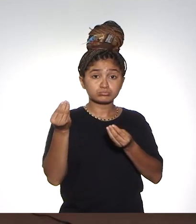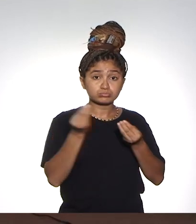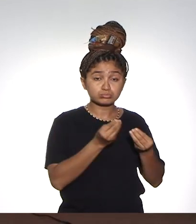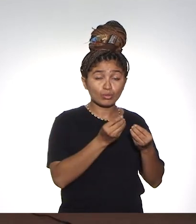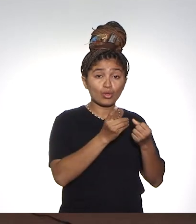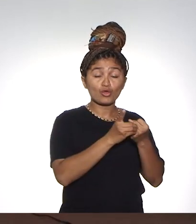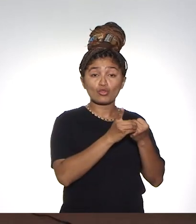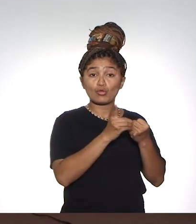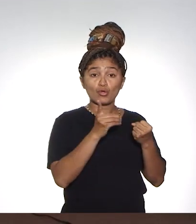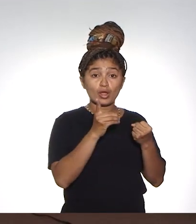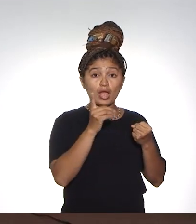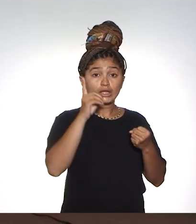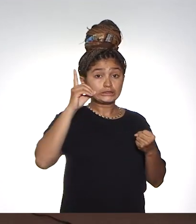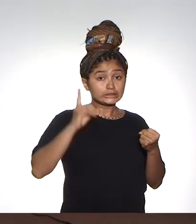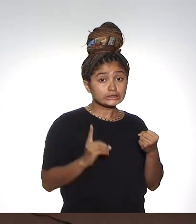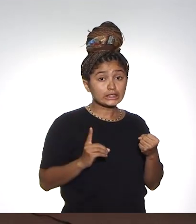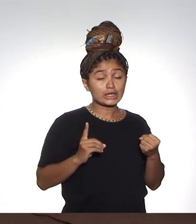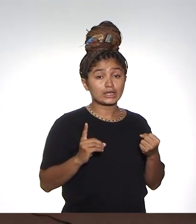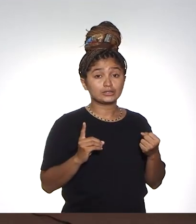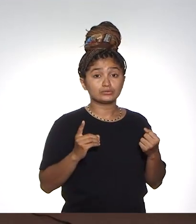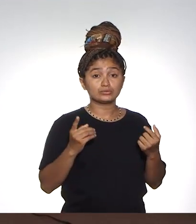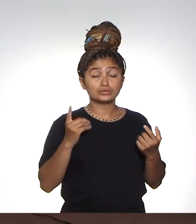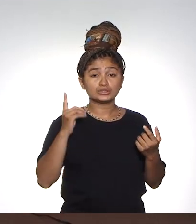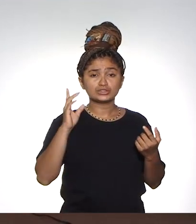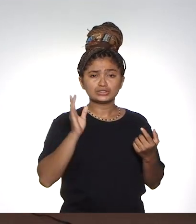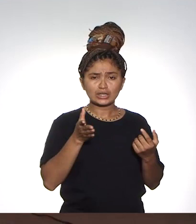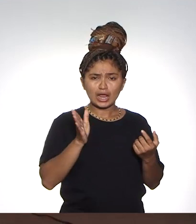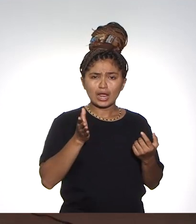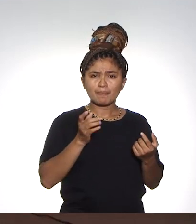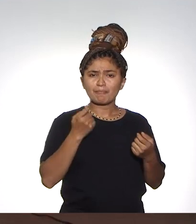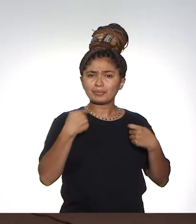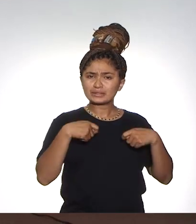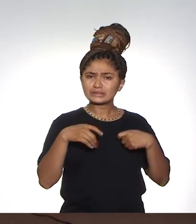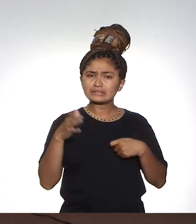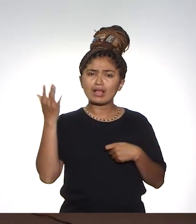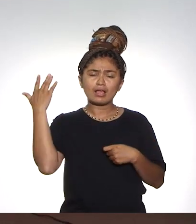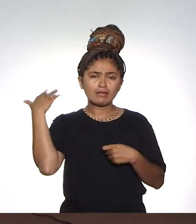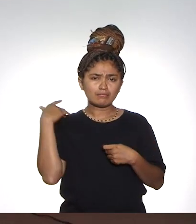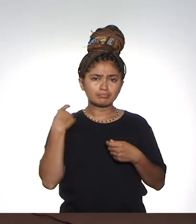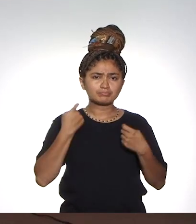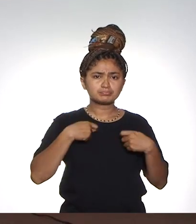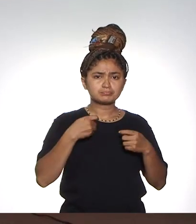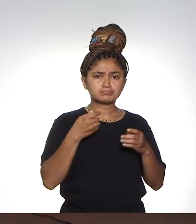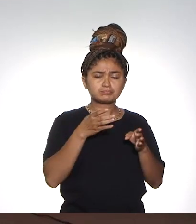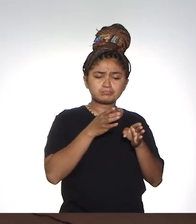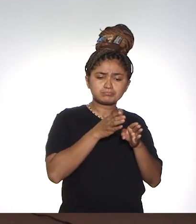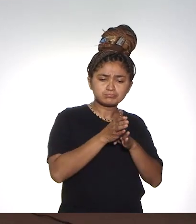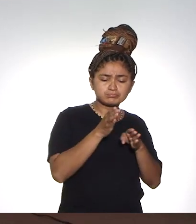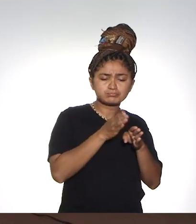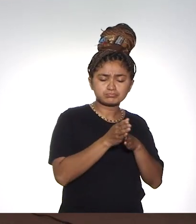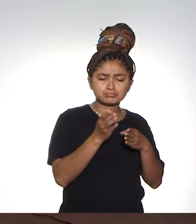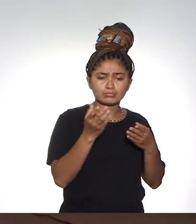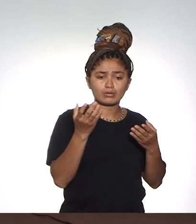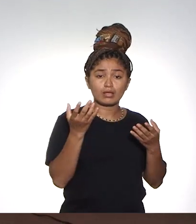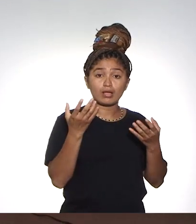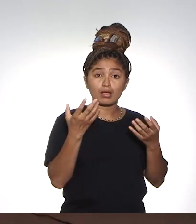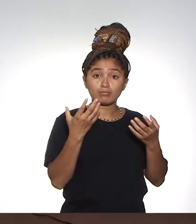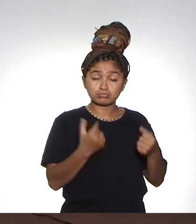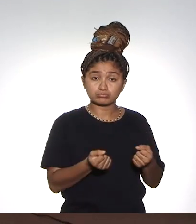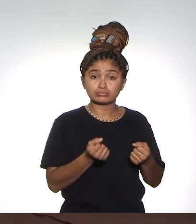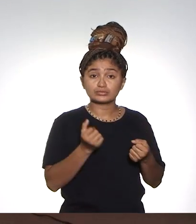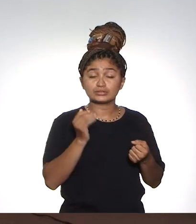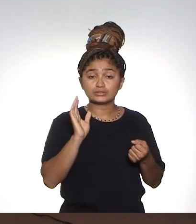doutorado interinstitucional em direito, que era uma demanda muito antiga do curso, precisava dessa capacitação e aprovamos